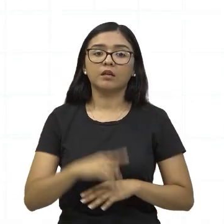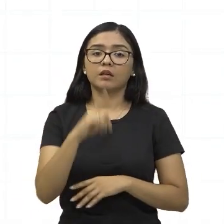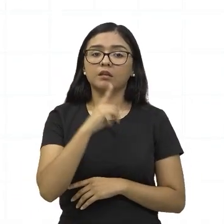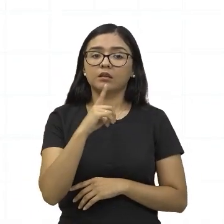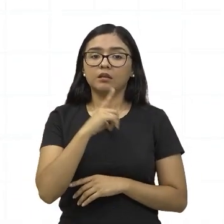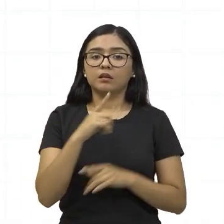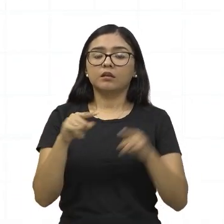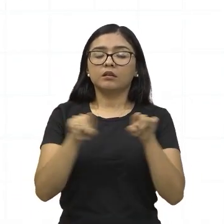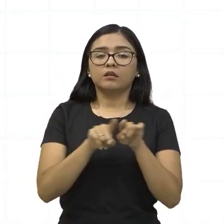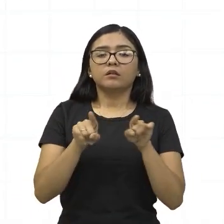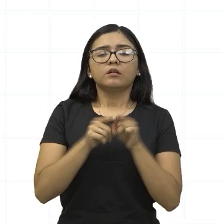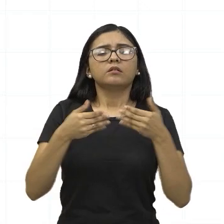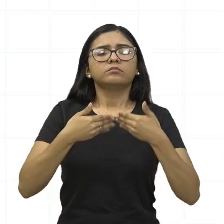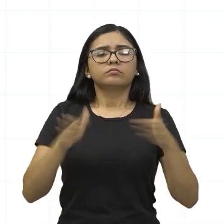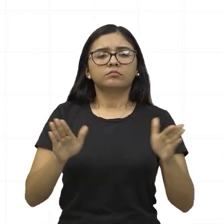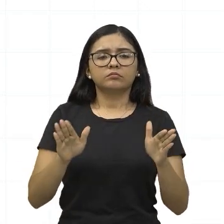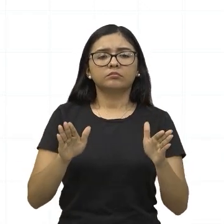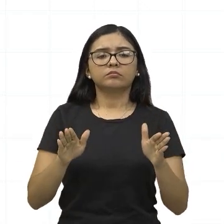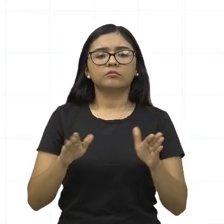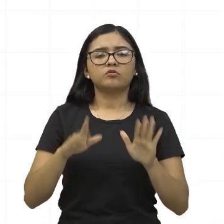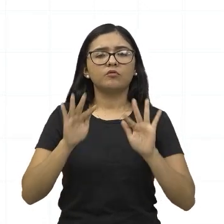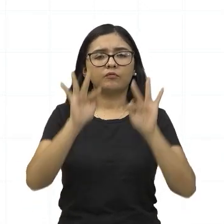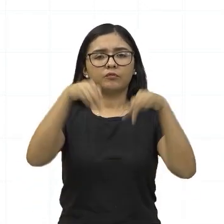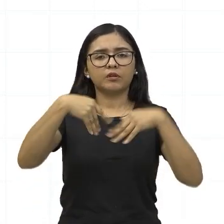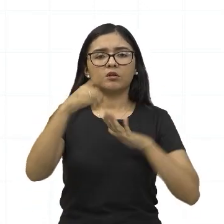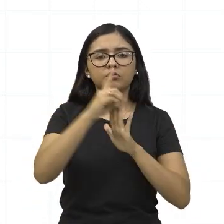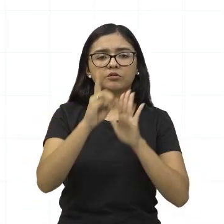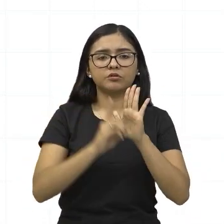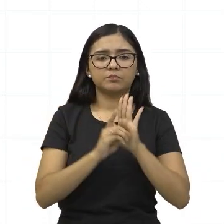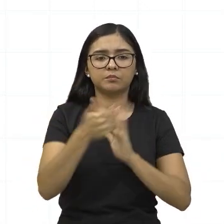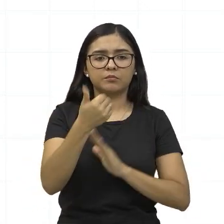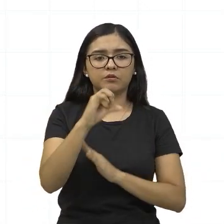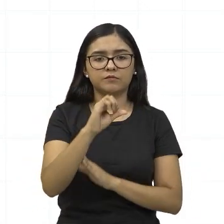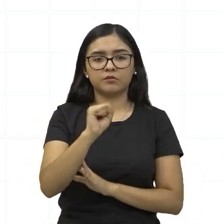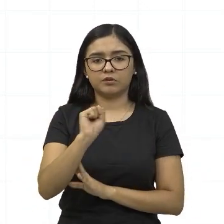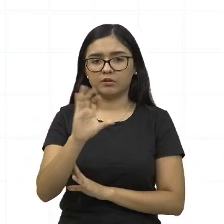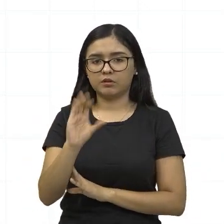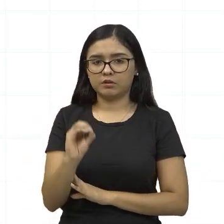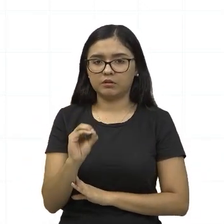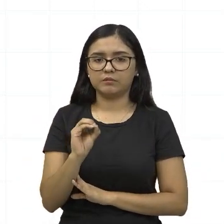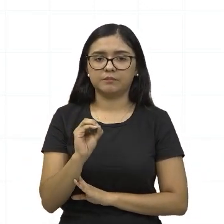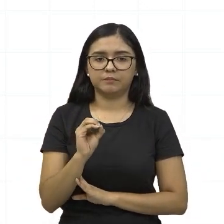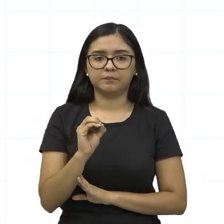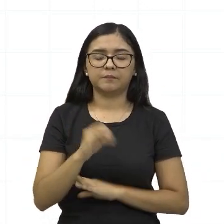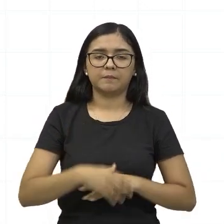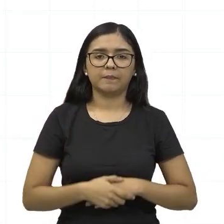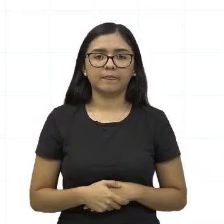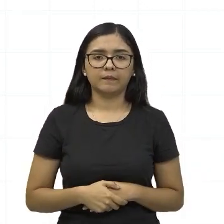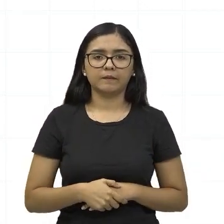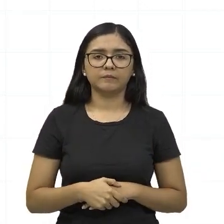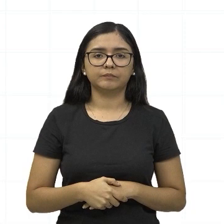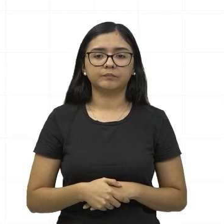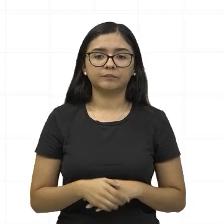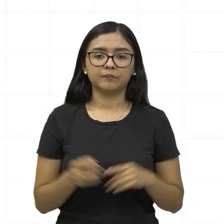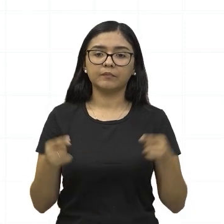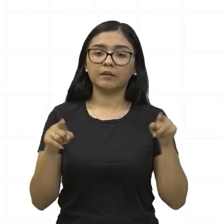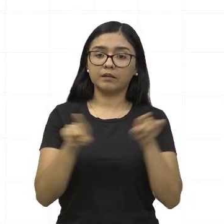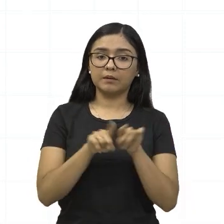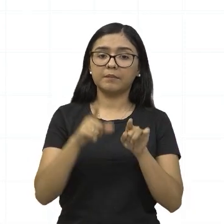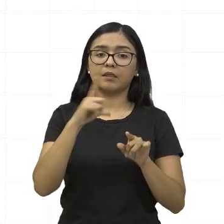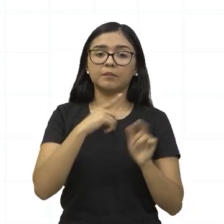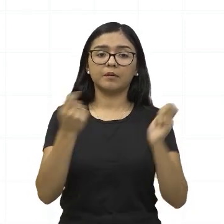olha só, que ela foi inaugurada no final da década de 1980. E ela tem ali uma